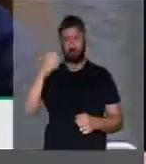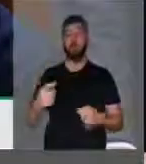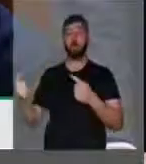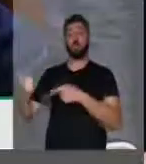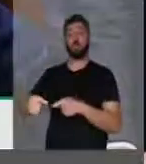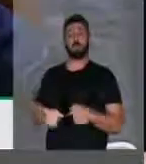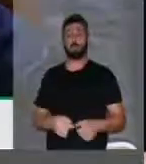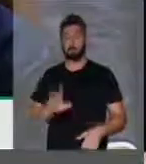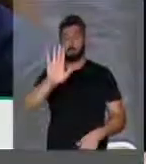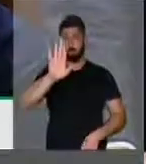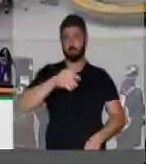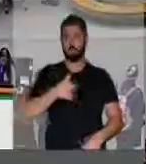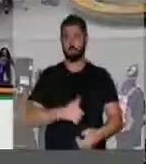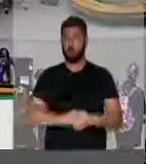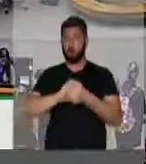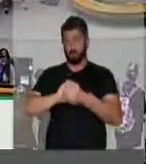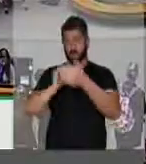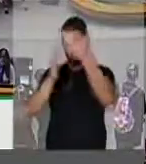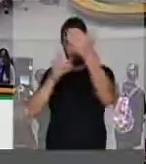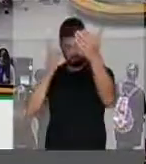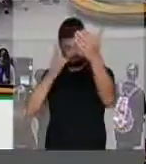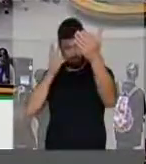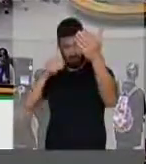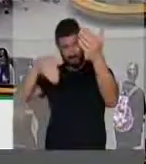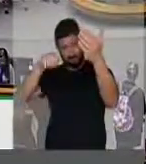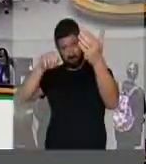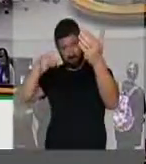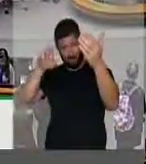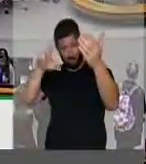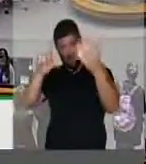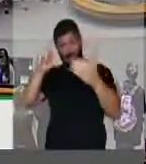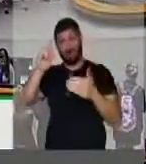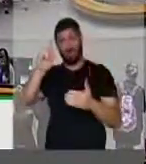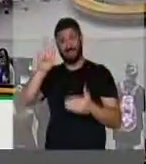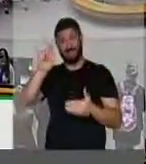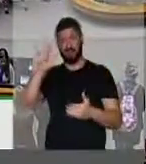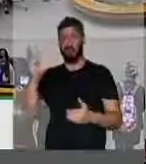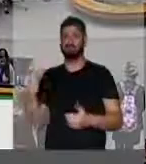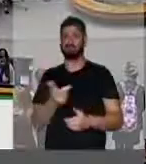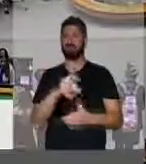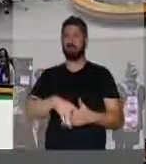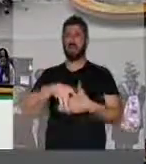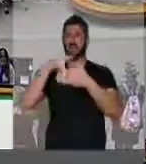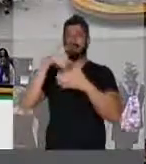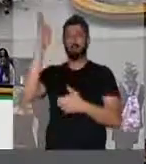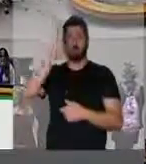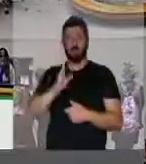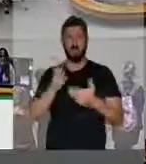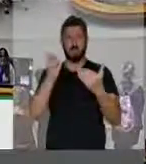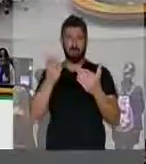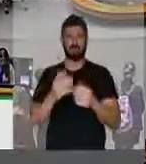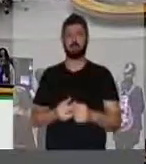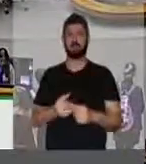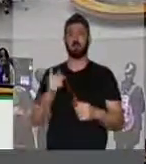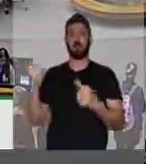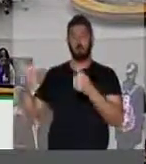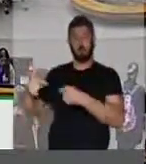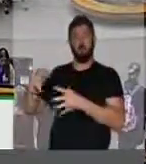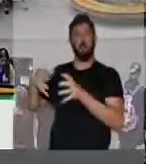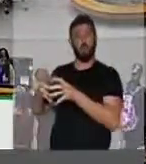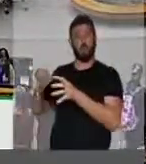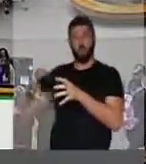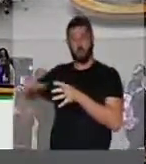Inicialmente, cumprimentar e saudar a deputada Manuela Dávila, grande liderança do nosso país, toda oposição,